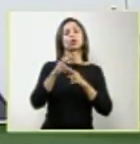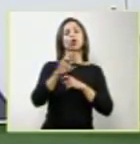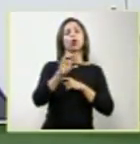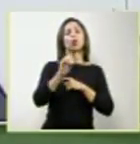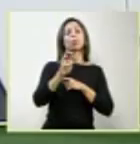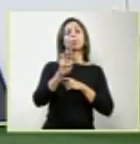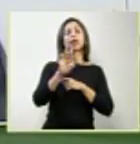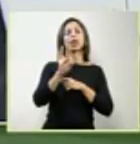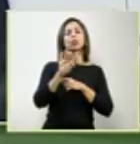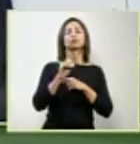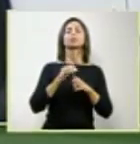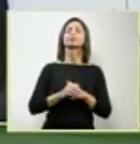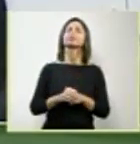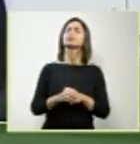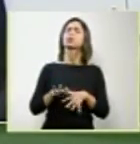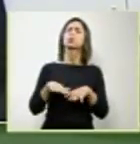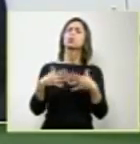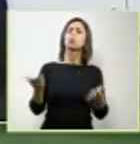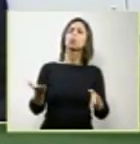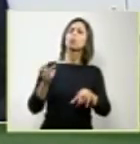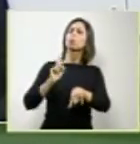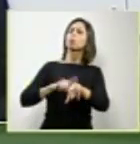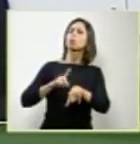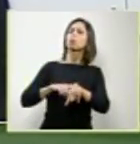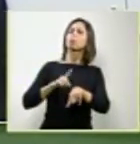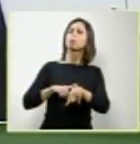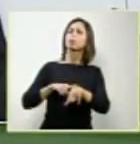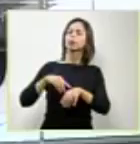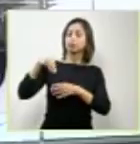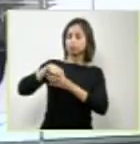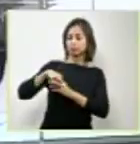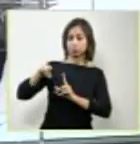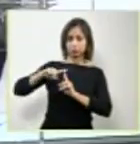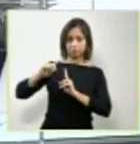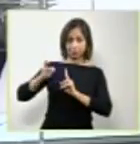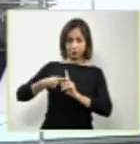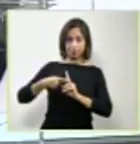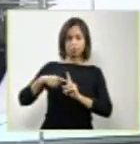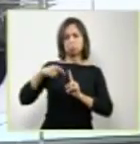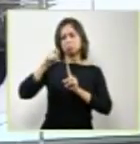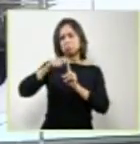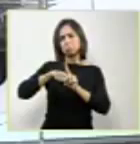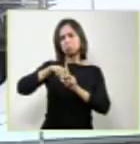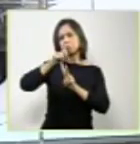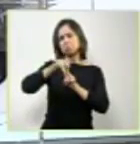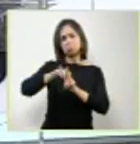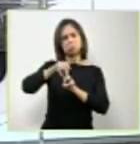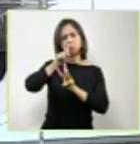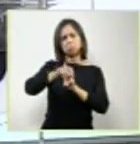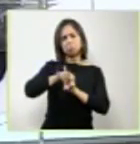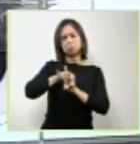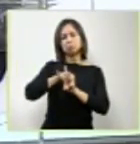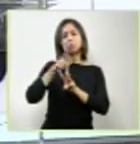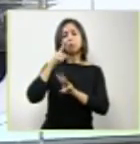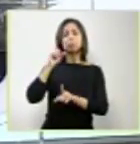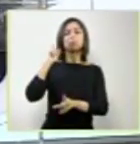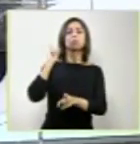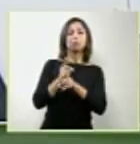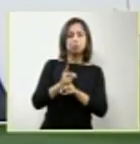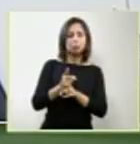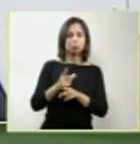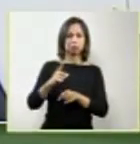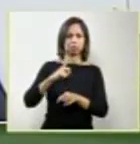em que momento da gestação é possível diagnosticar a anencefalia do